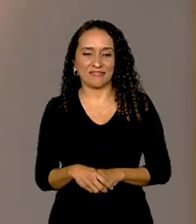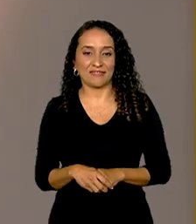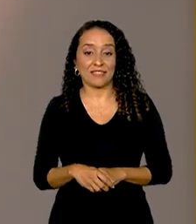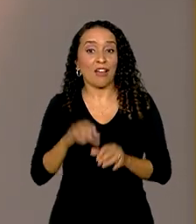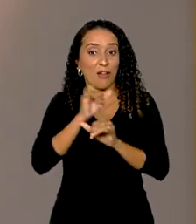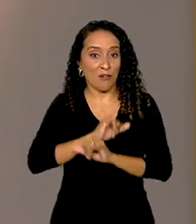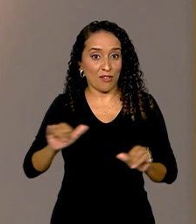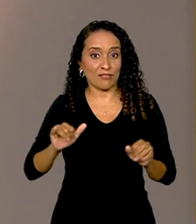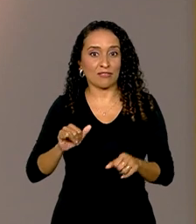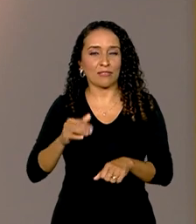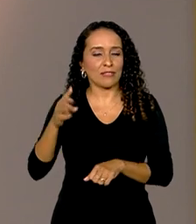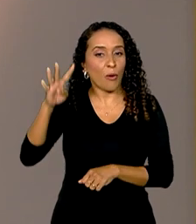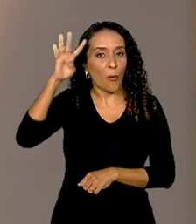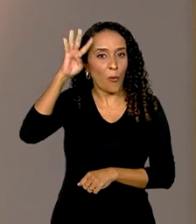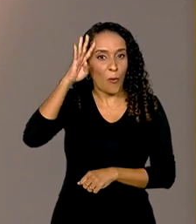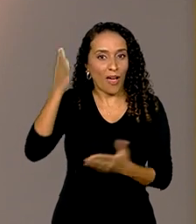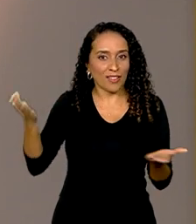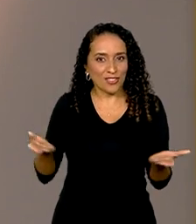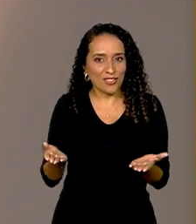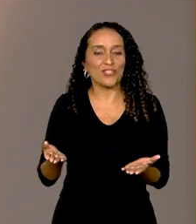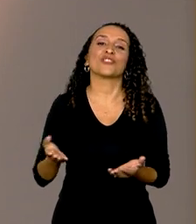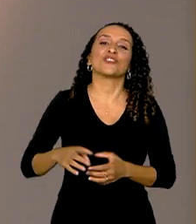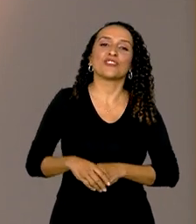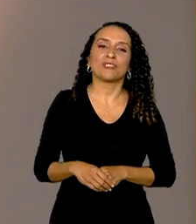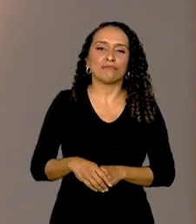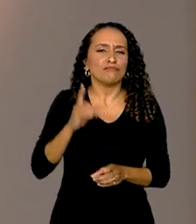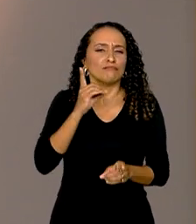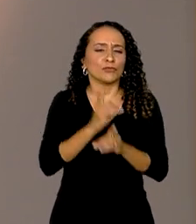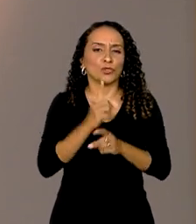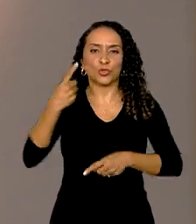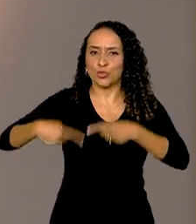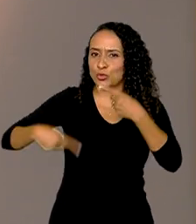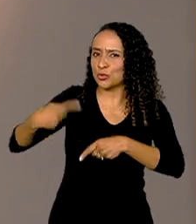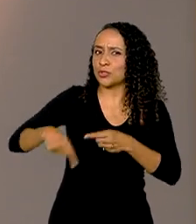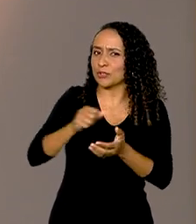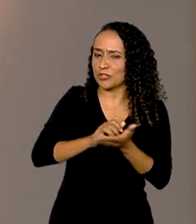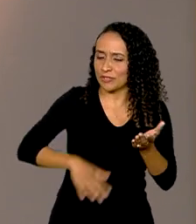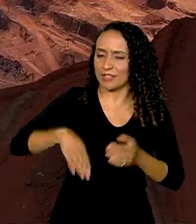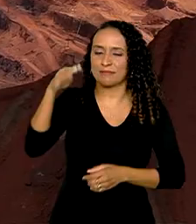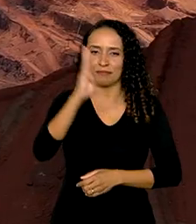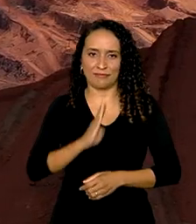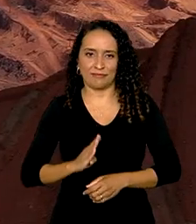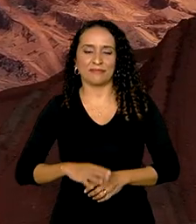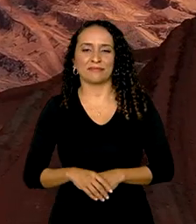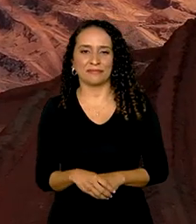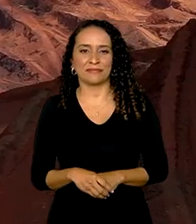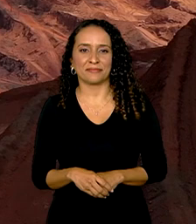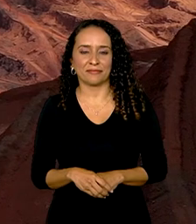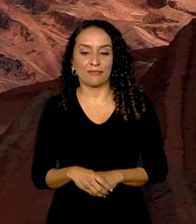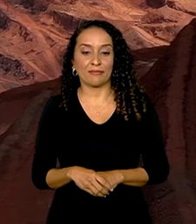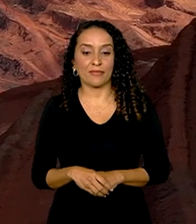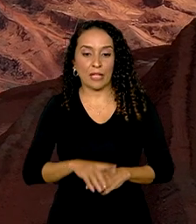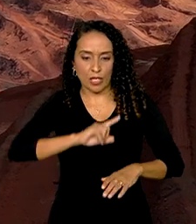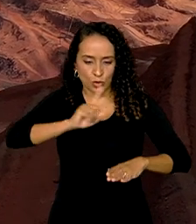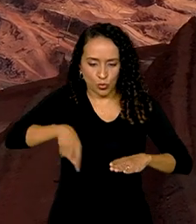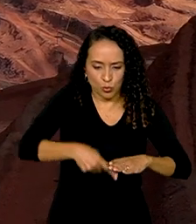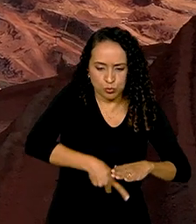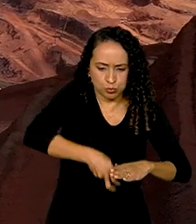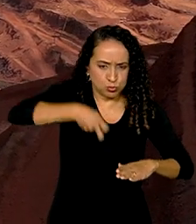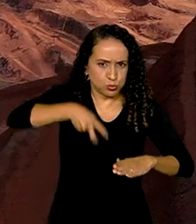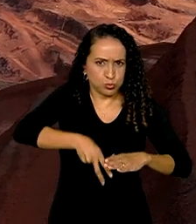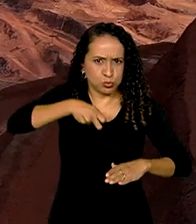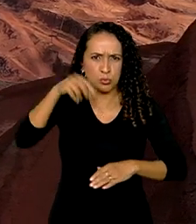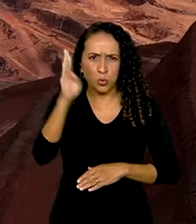O anúncio foi feito nesta quarta-feira durante o encontro que discutiu a atividade no país. A mineração no Brasil